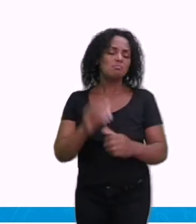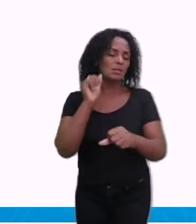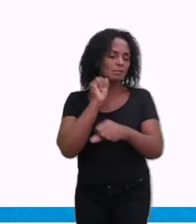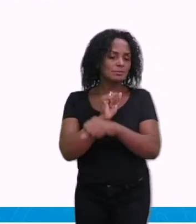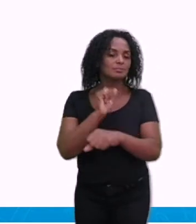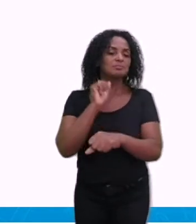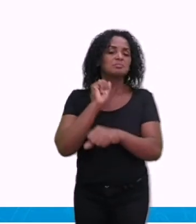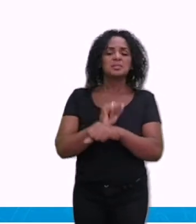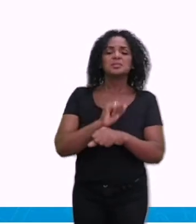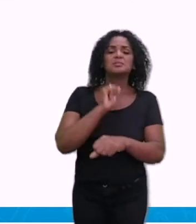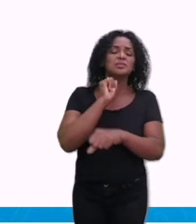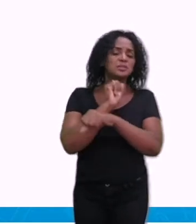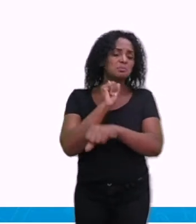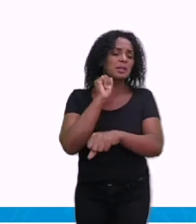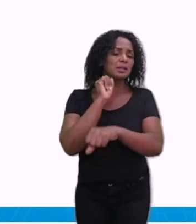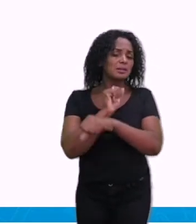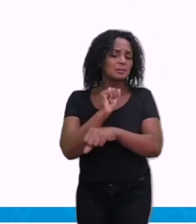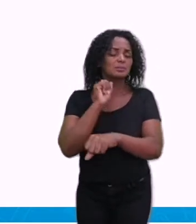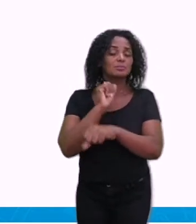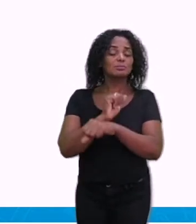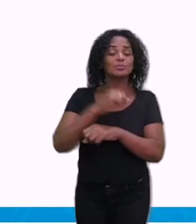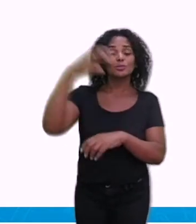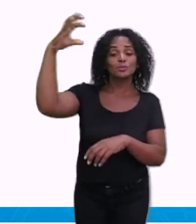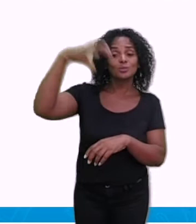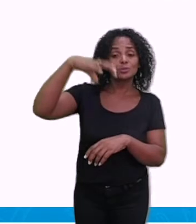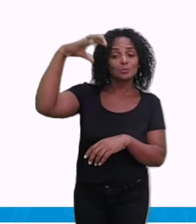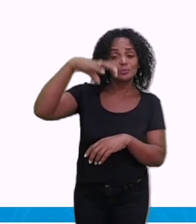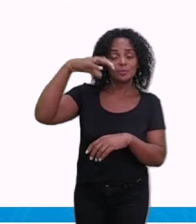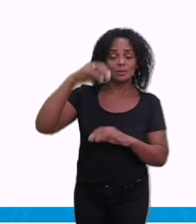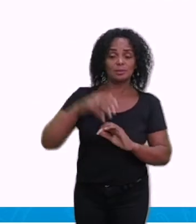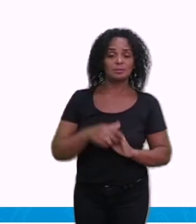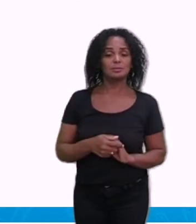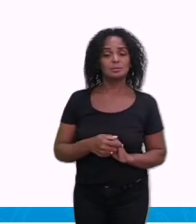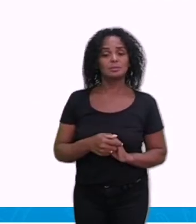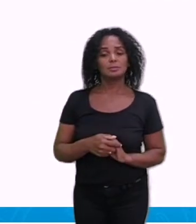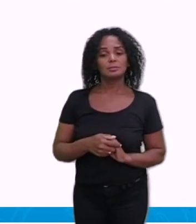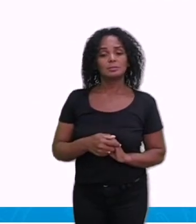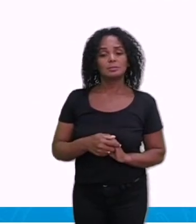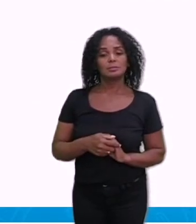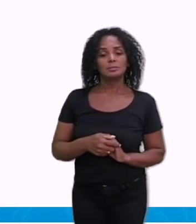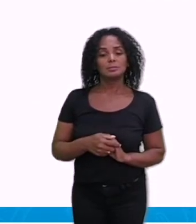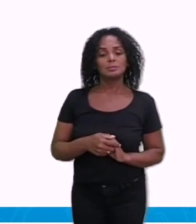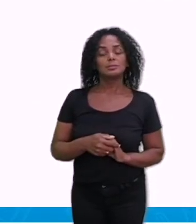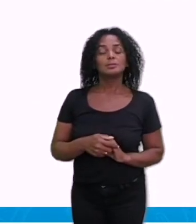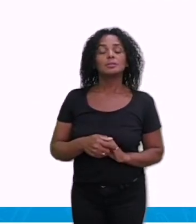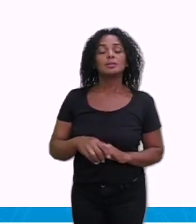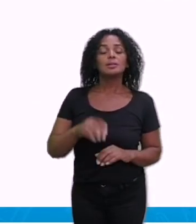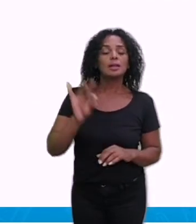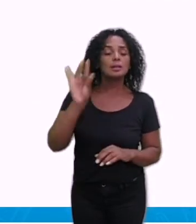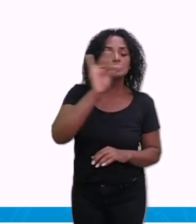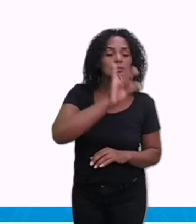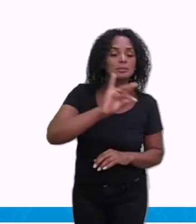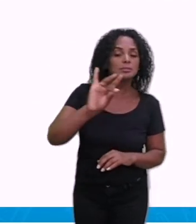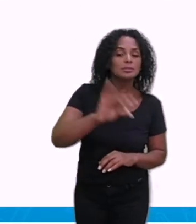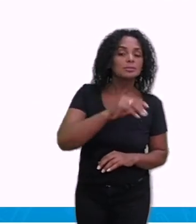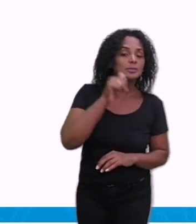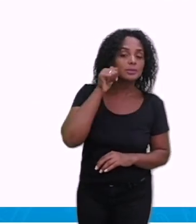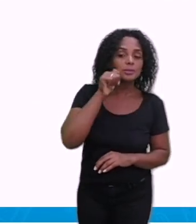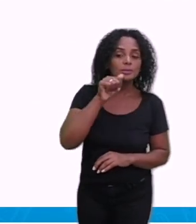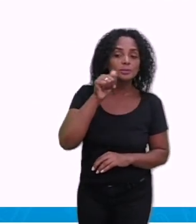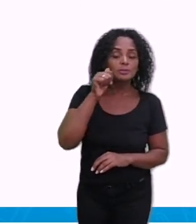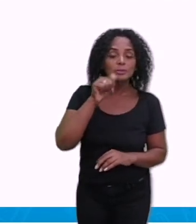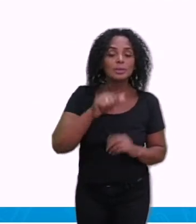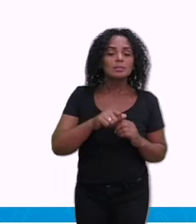passando por esse período e virar um adulto, um mosquito adulto. E a fêmea, ela coloca até